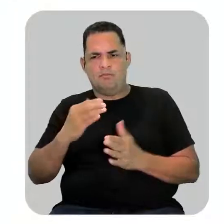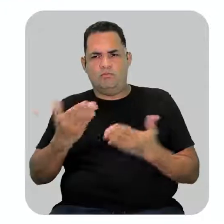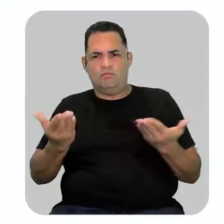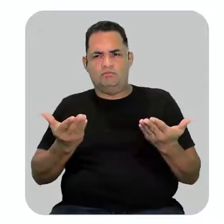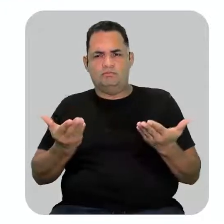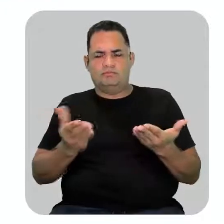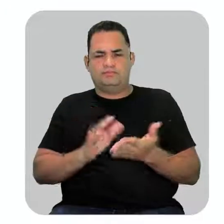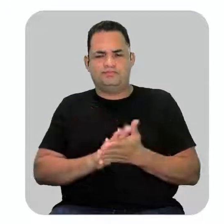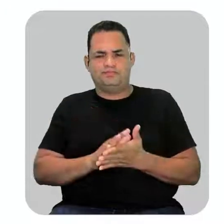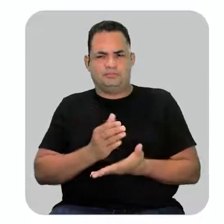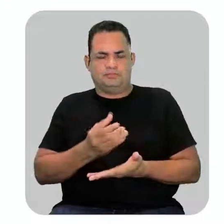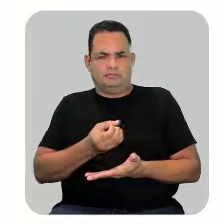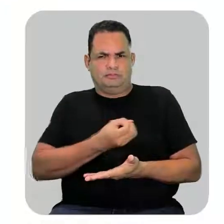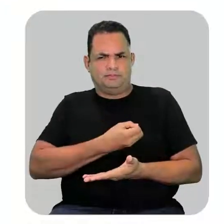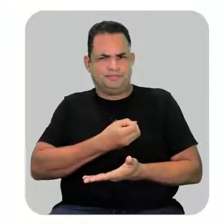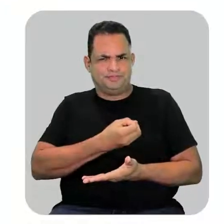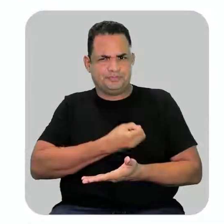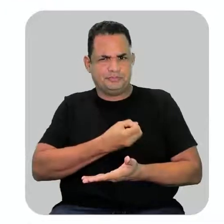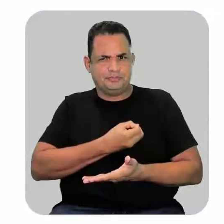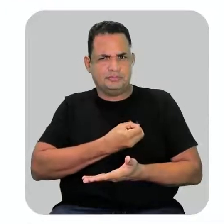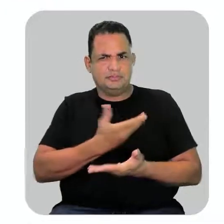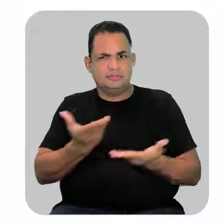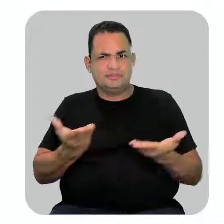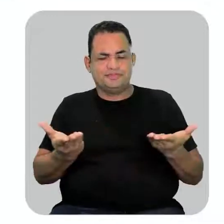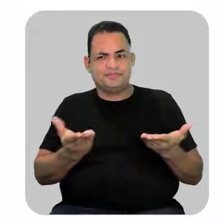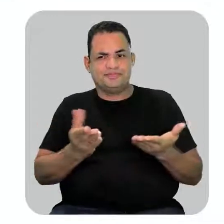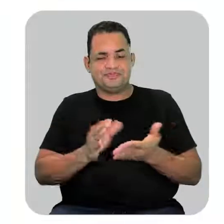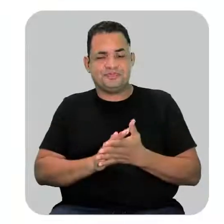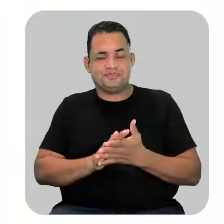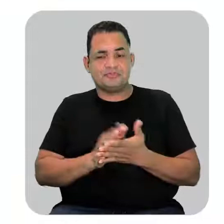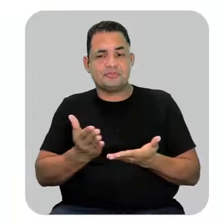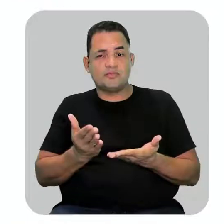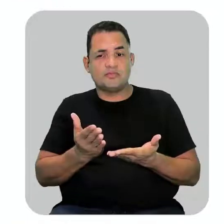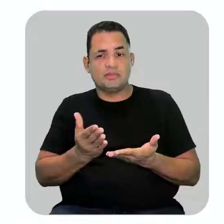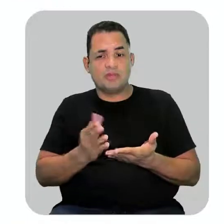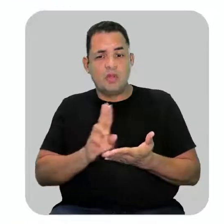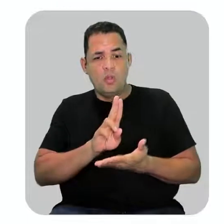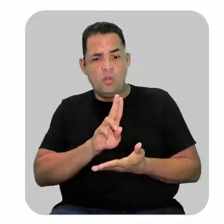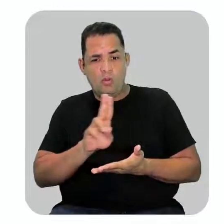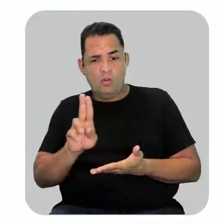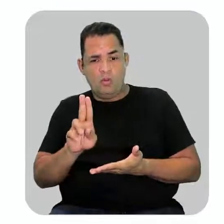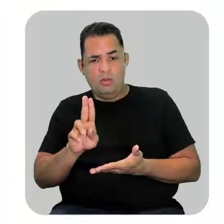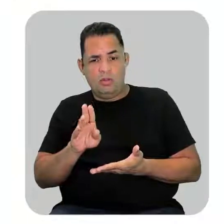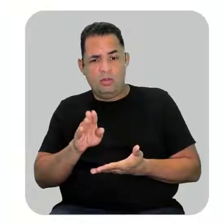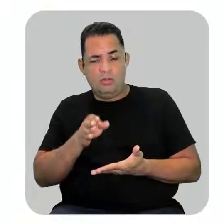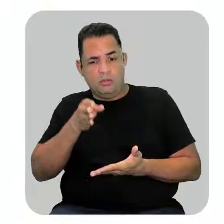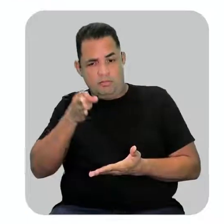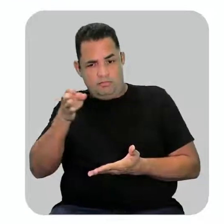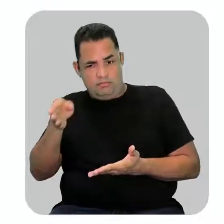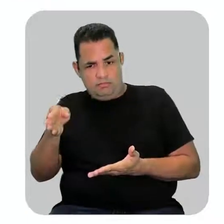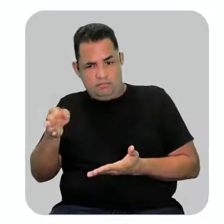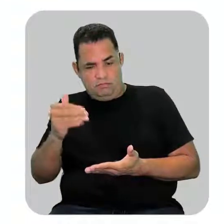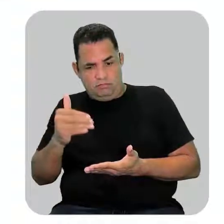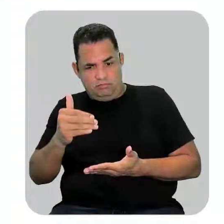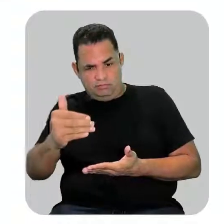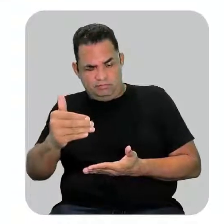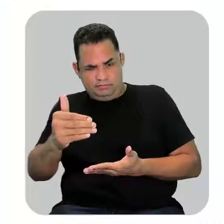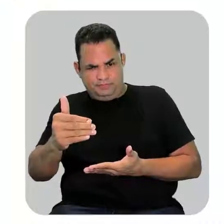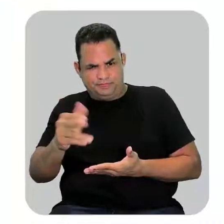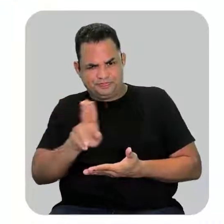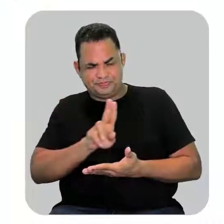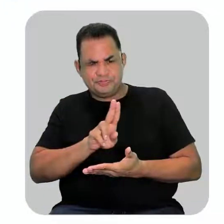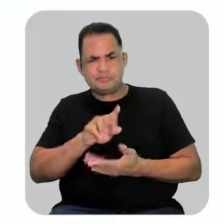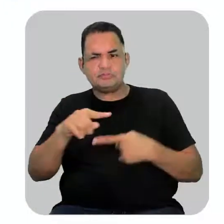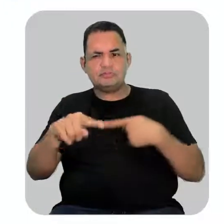número aonde está a minha ramificação na frente do nome e depois eu vou dar o nome dos meus grupos